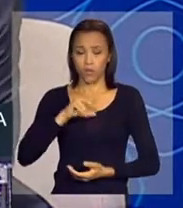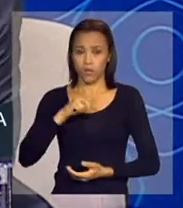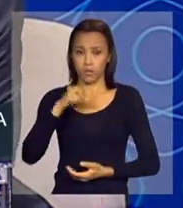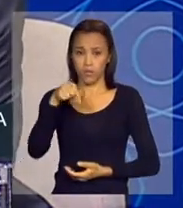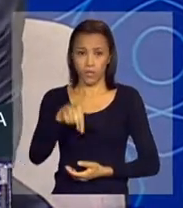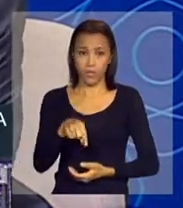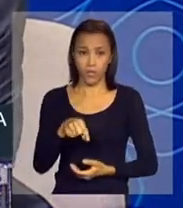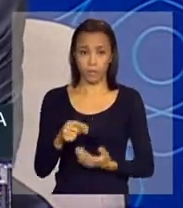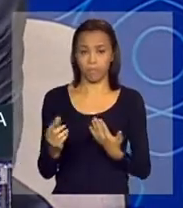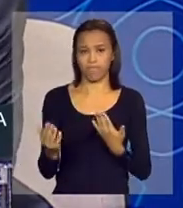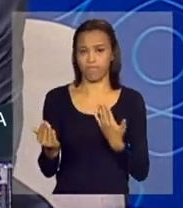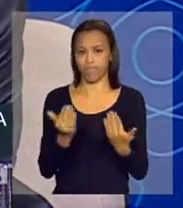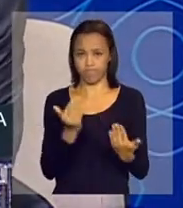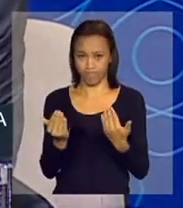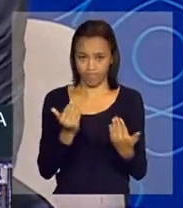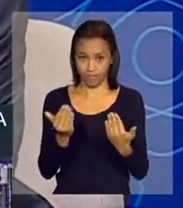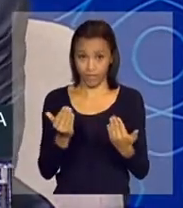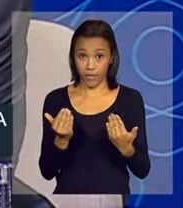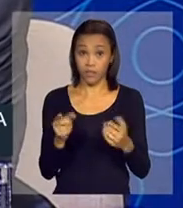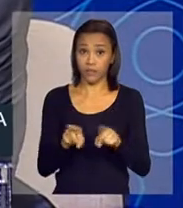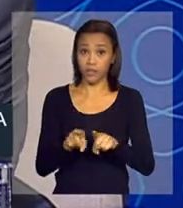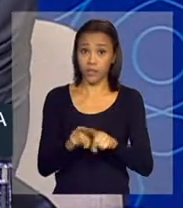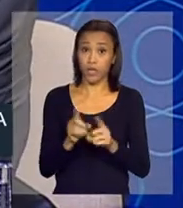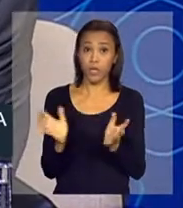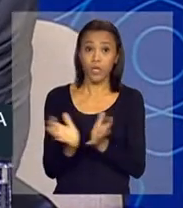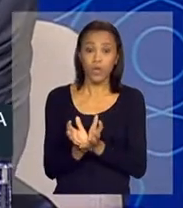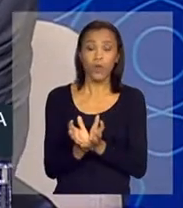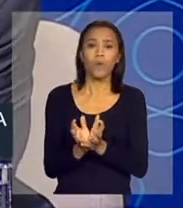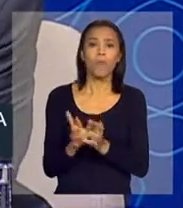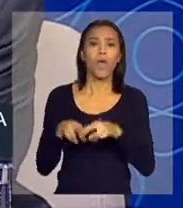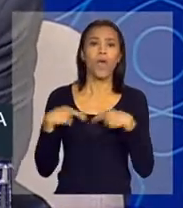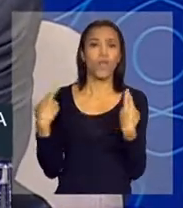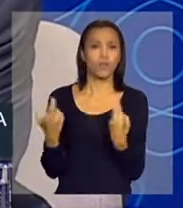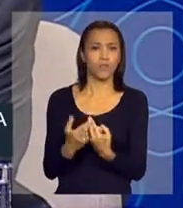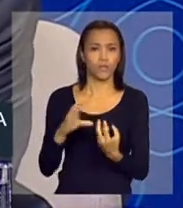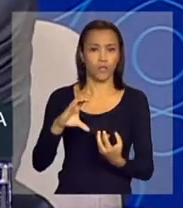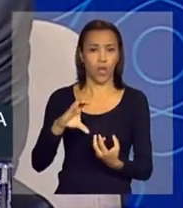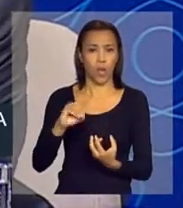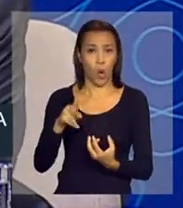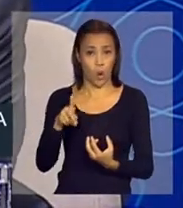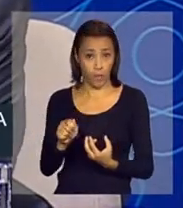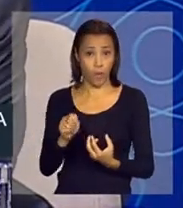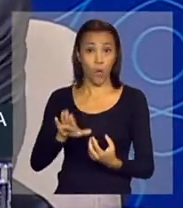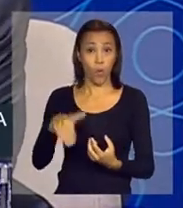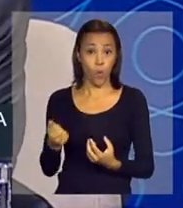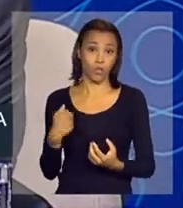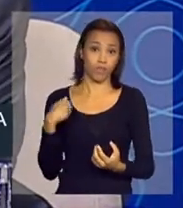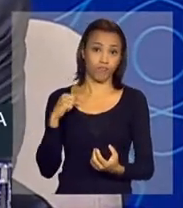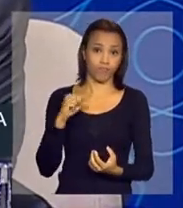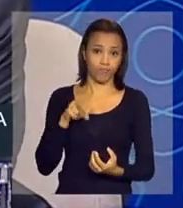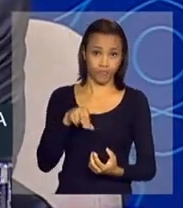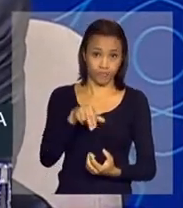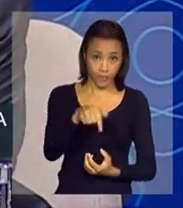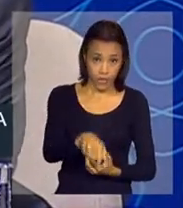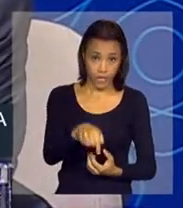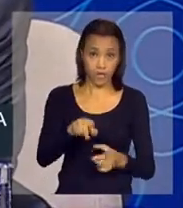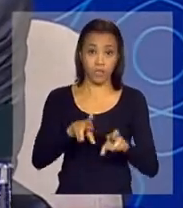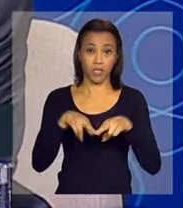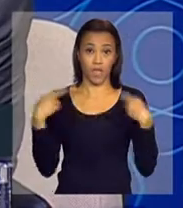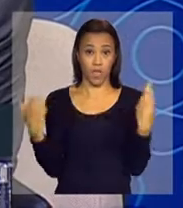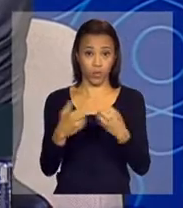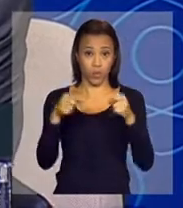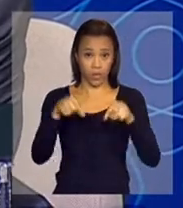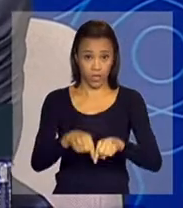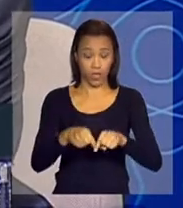em paralelo a esse evento, a reunião do Grupo Executivo da Copa. Quando eu desci aqui para esse evento dos voluntários,